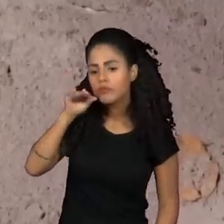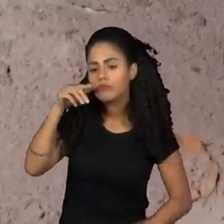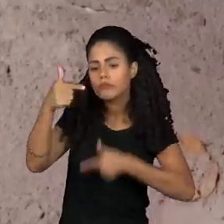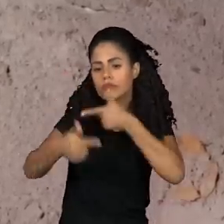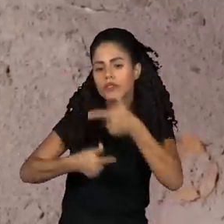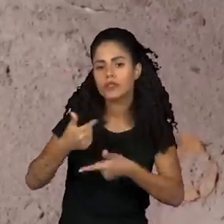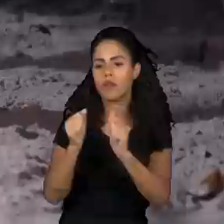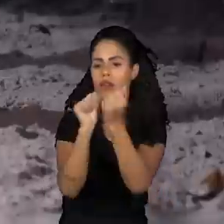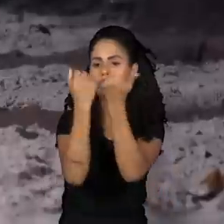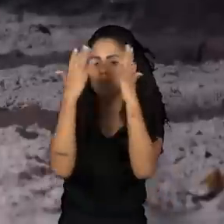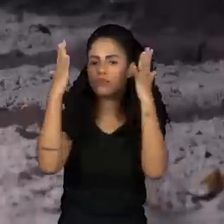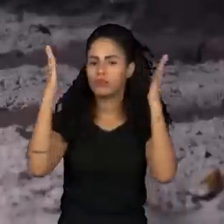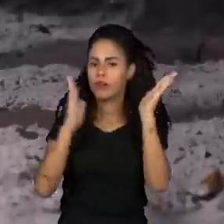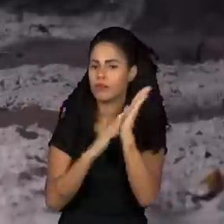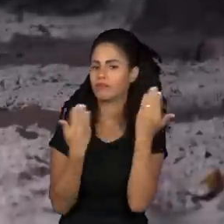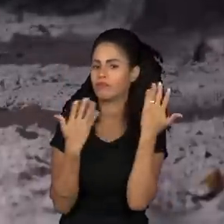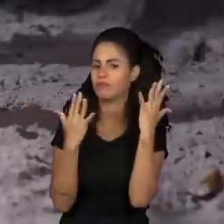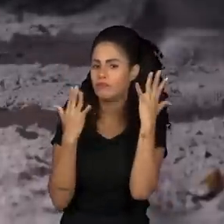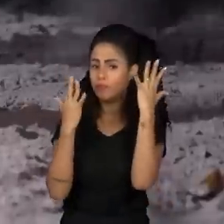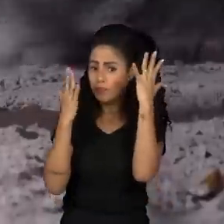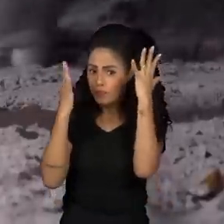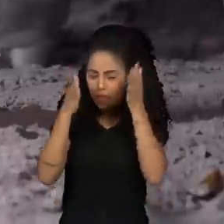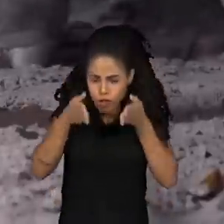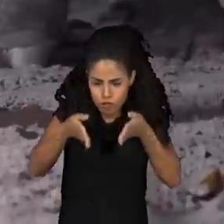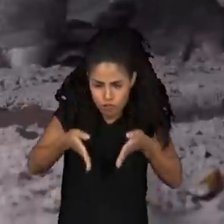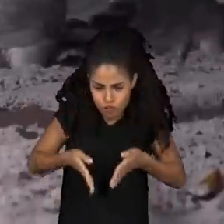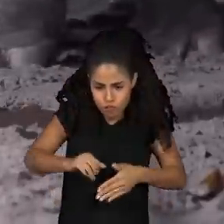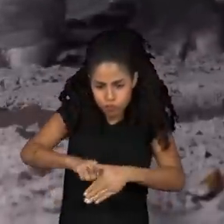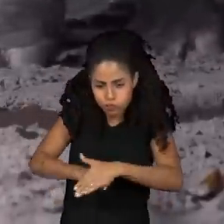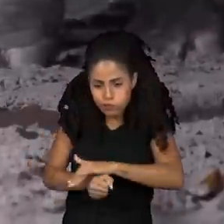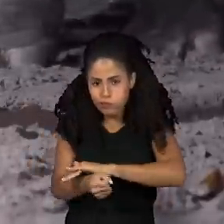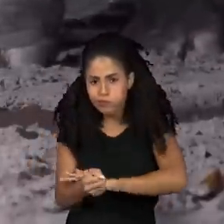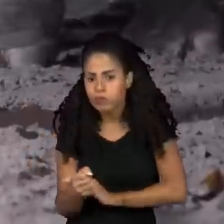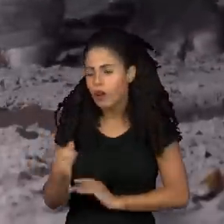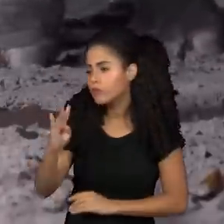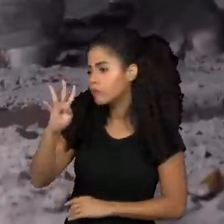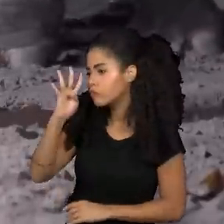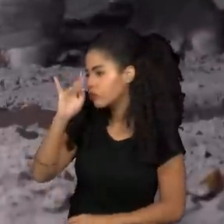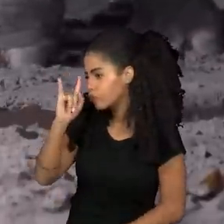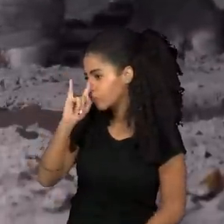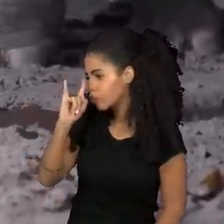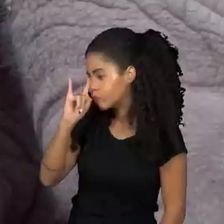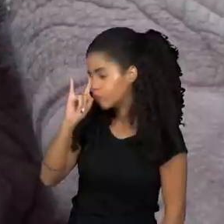comemoram o nascimento deste raro filhote de rinoceronte de Sumatra.